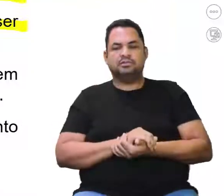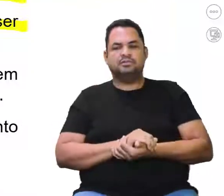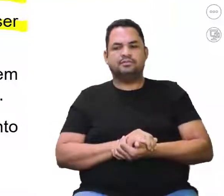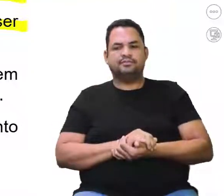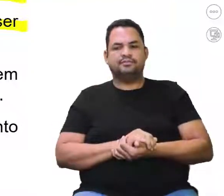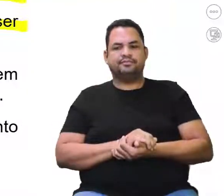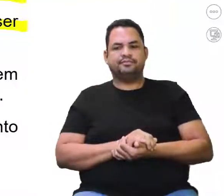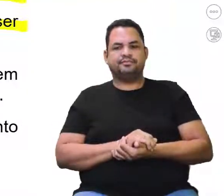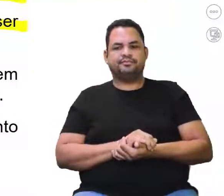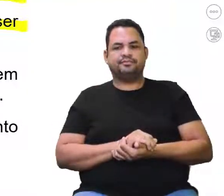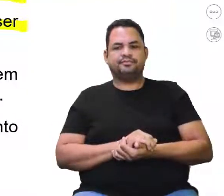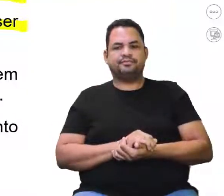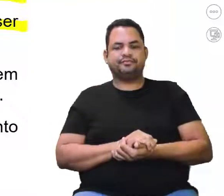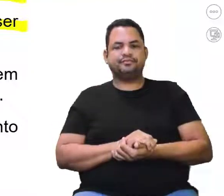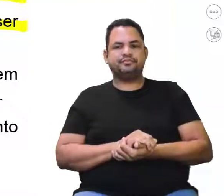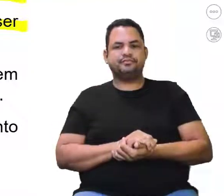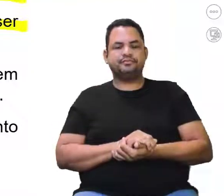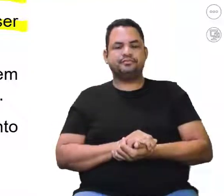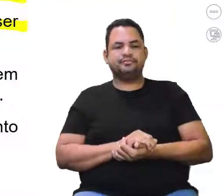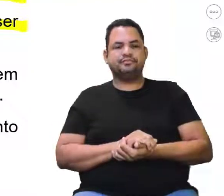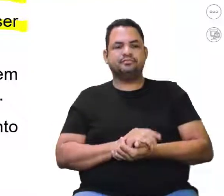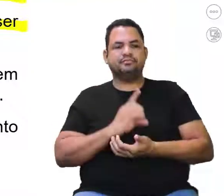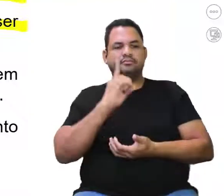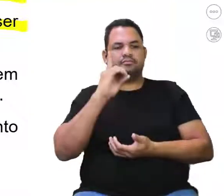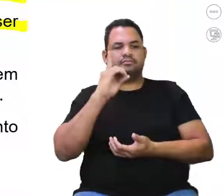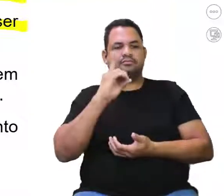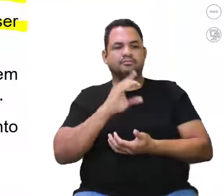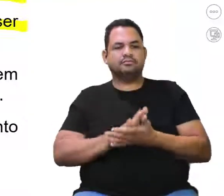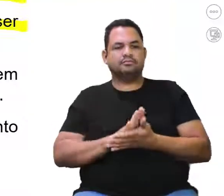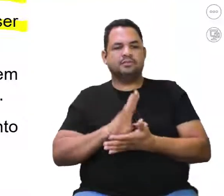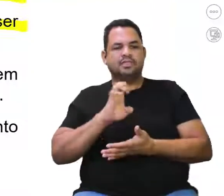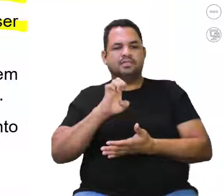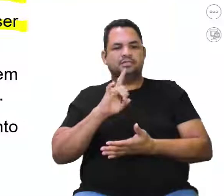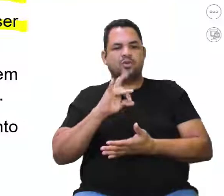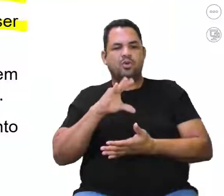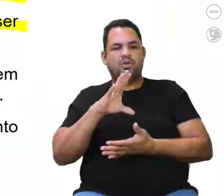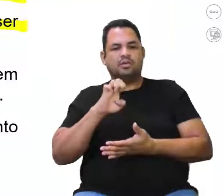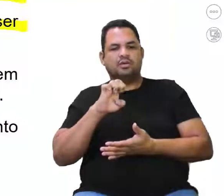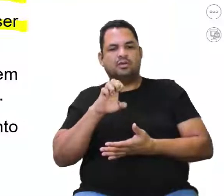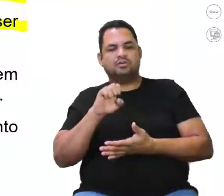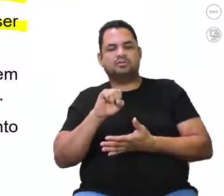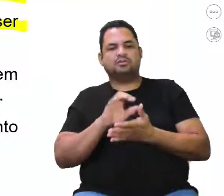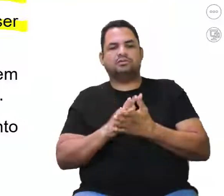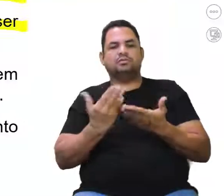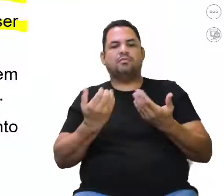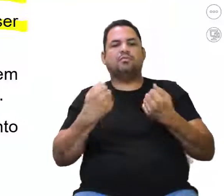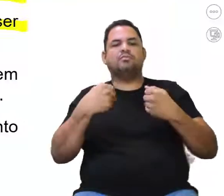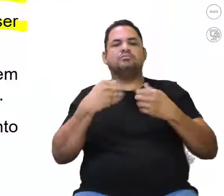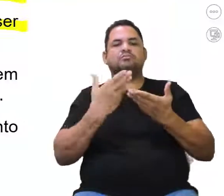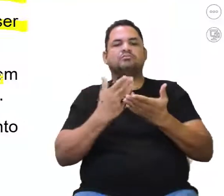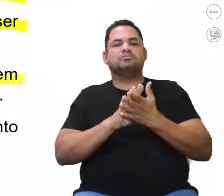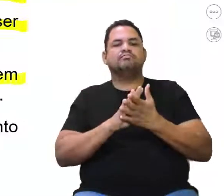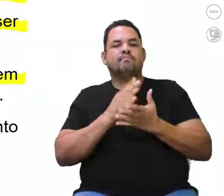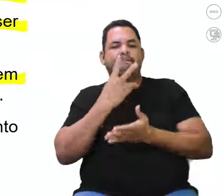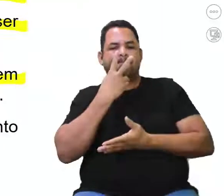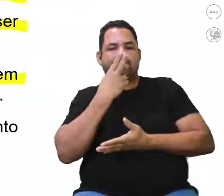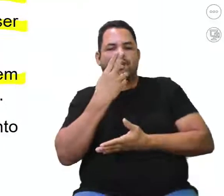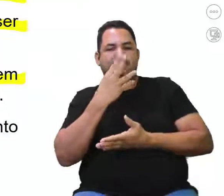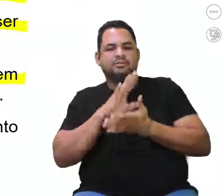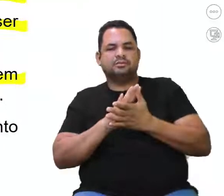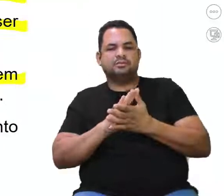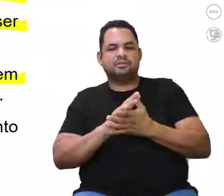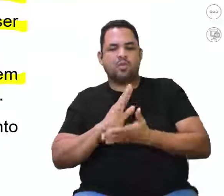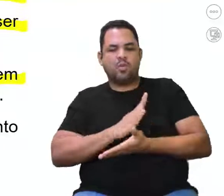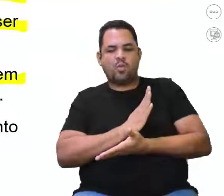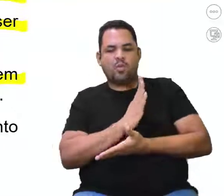ver aqui a letra D, né, Bruno? Isso, vamos ver a D agora. Então, a escoliose pode ter um aspecto em uma